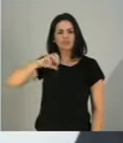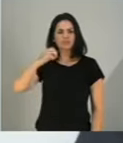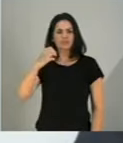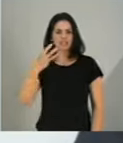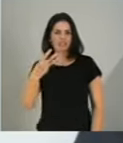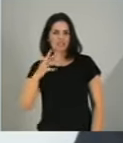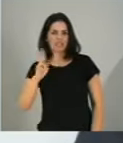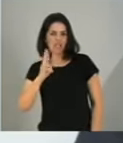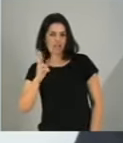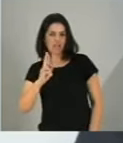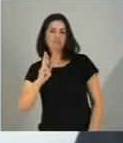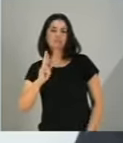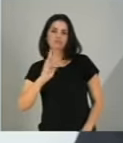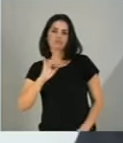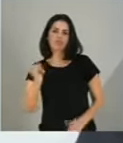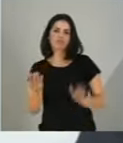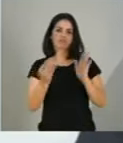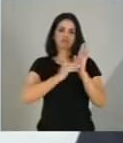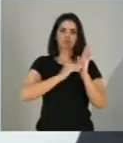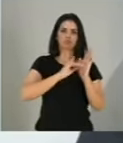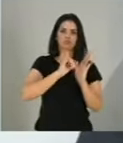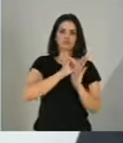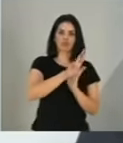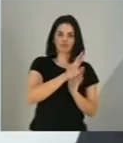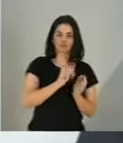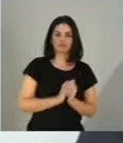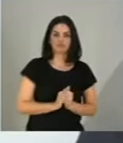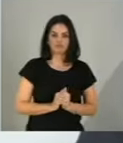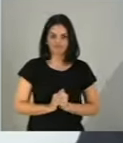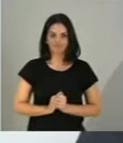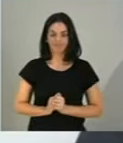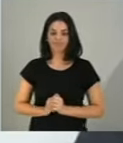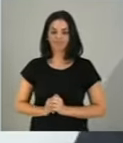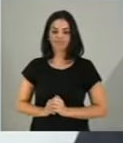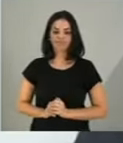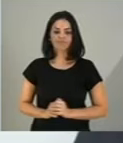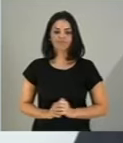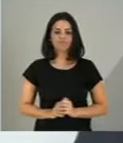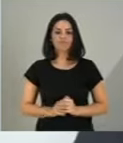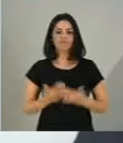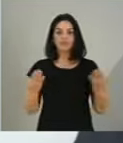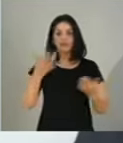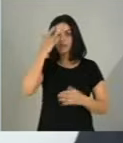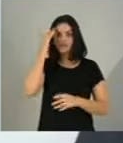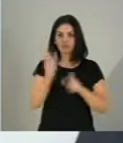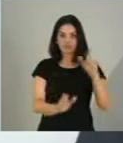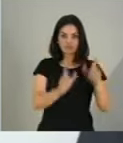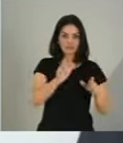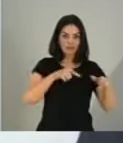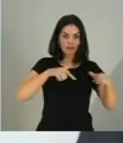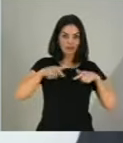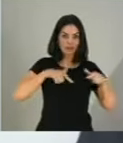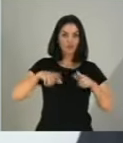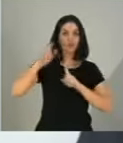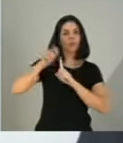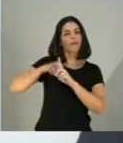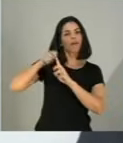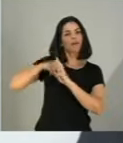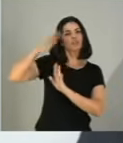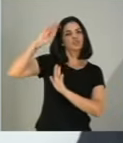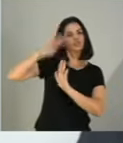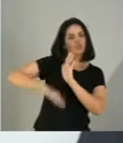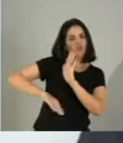mas em 2015, o salário mínimo era R 788. Para o trabalhador descontar, ele tinha que ganhar